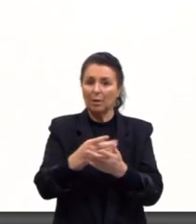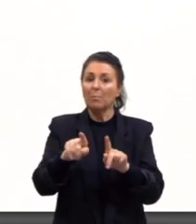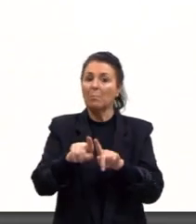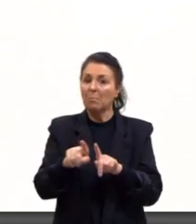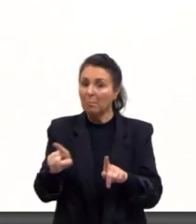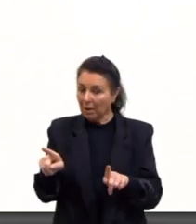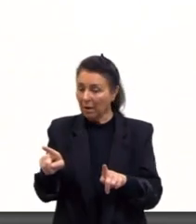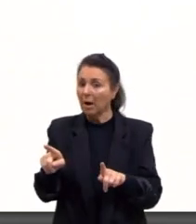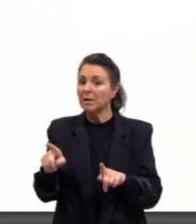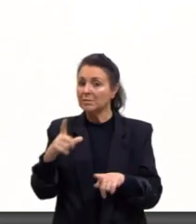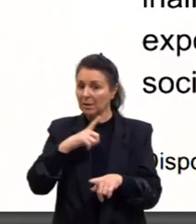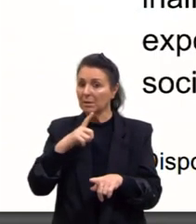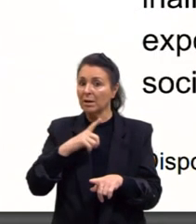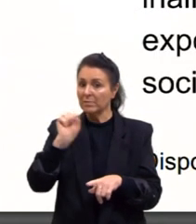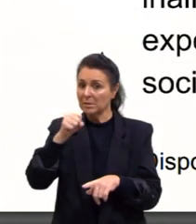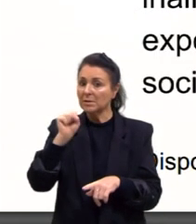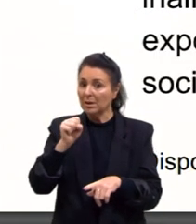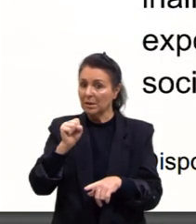época. Isso é bem importante.